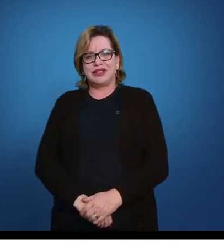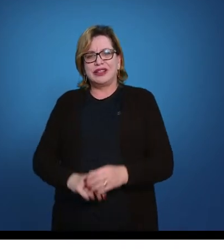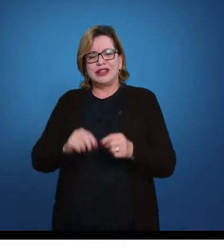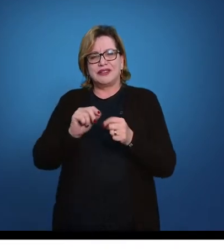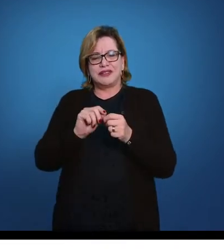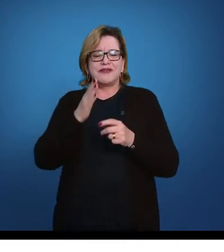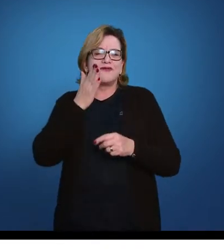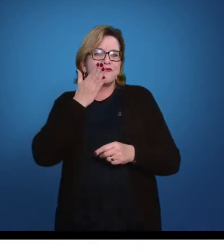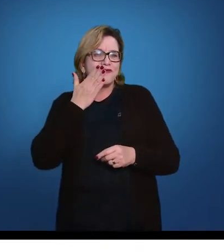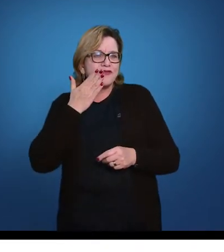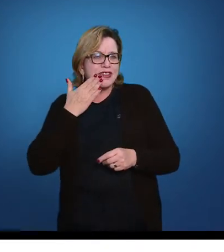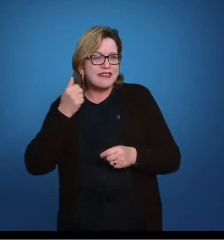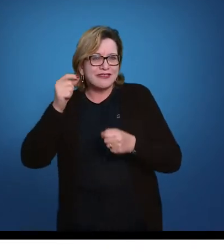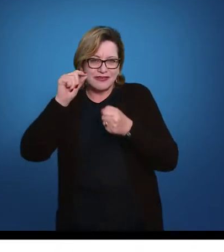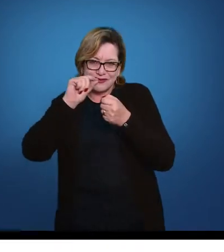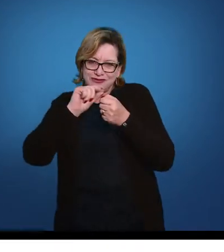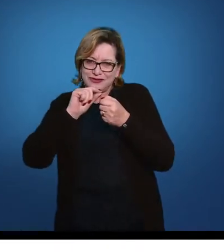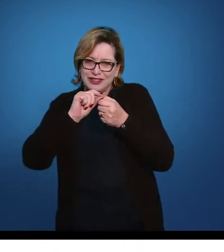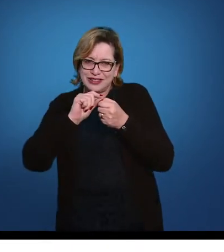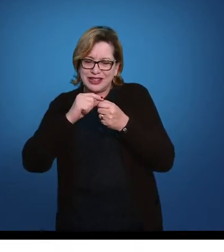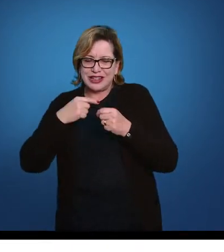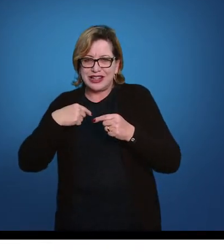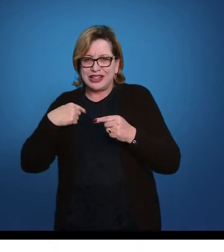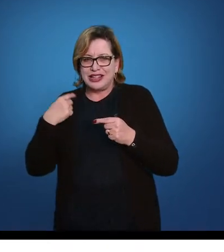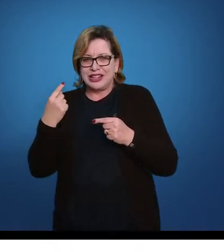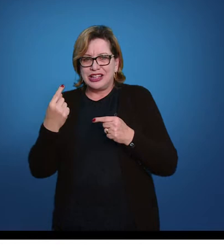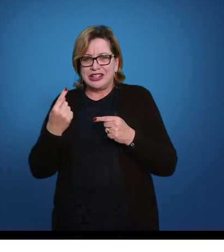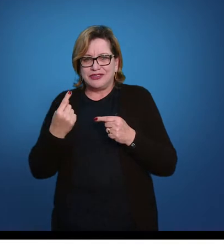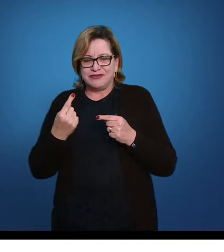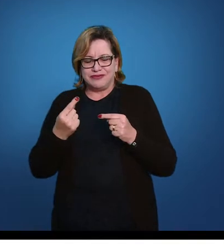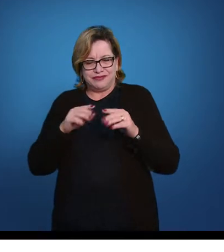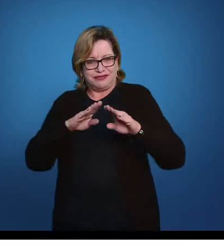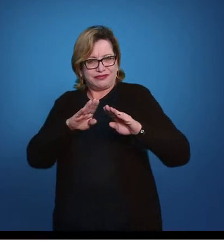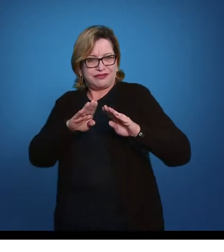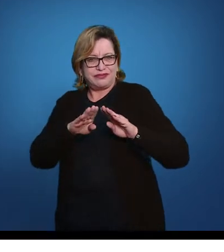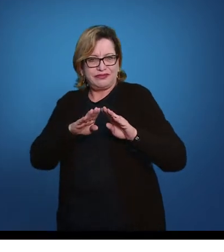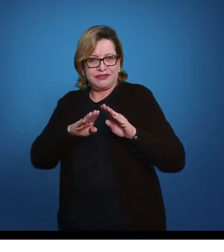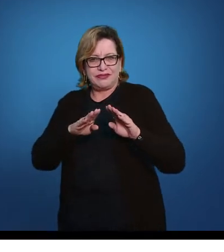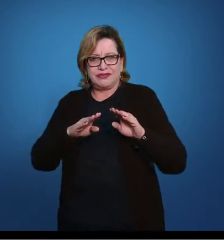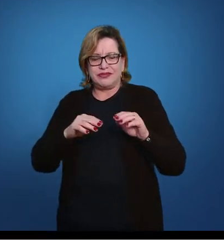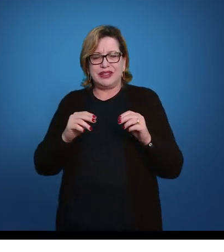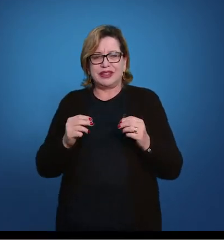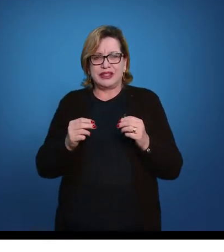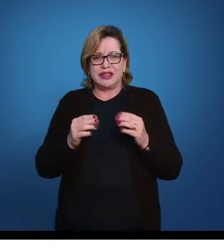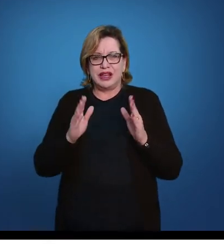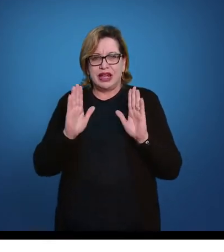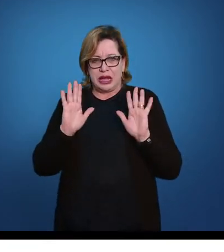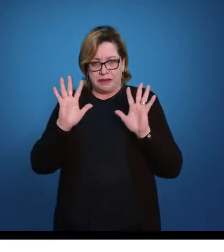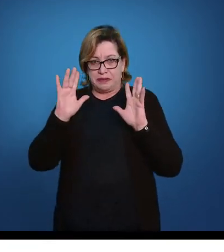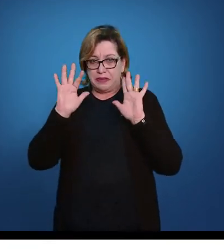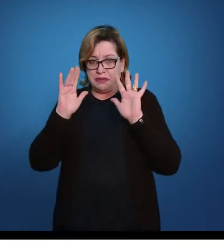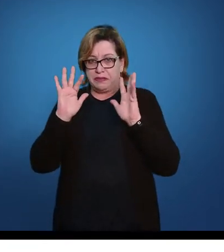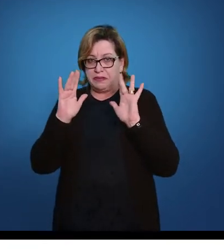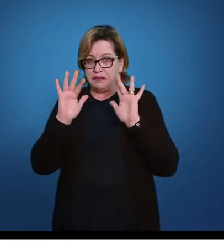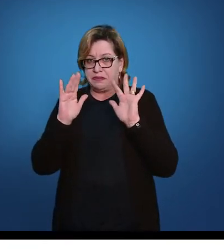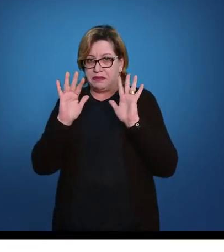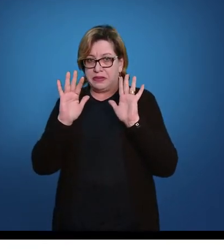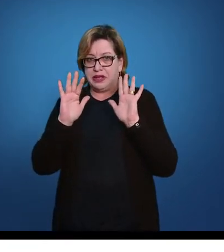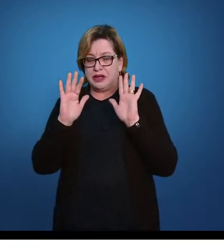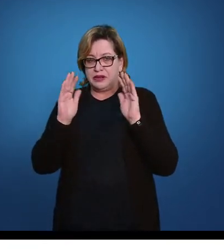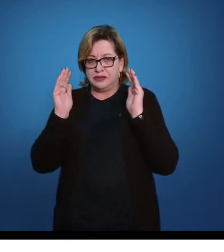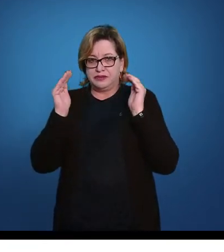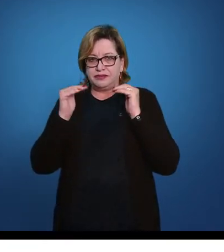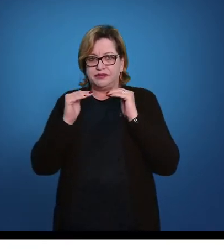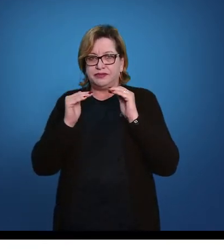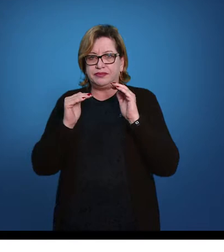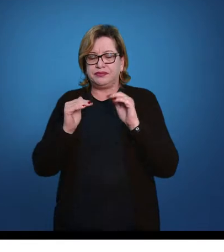facilitar a nossa ajuda, Para facilitar o movimento, mão apoiando a parte mais debaixo da